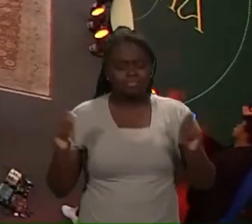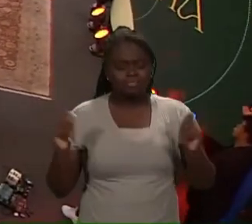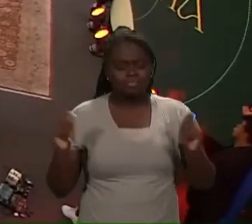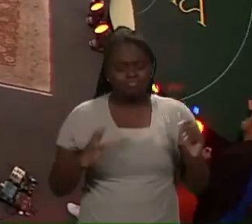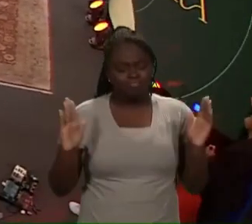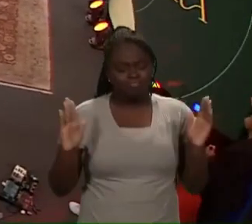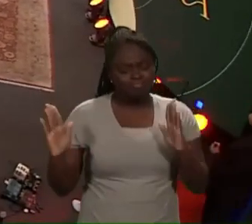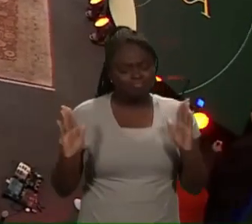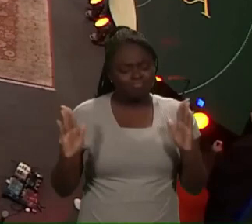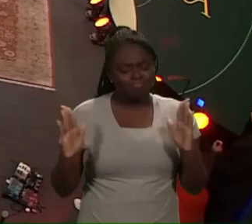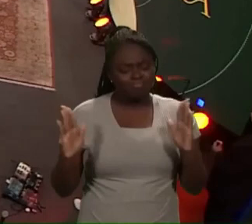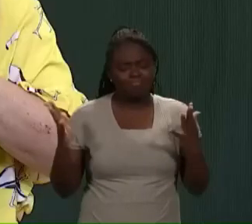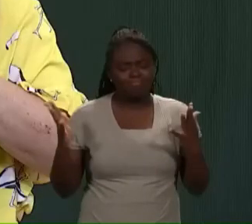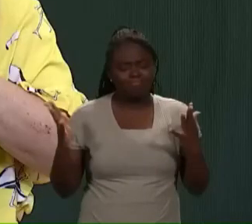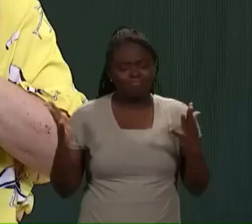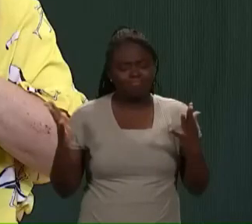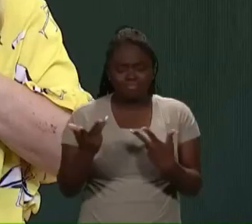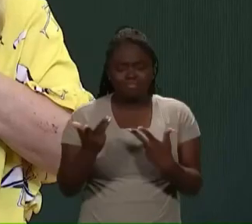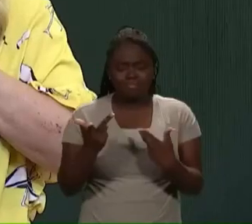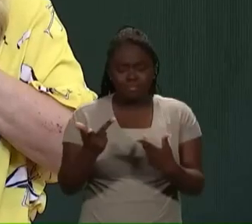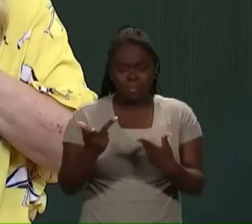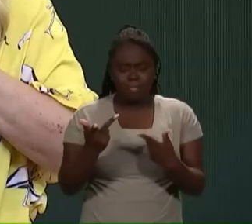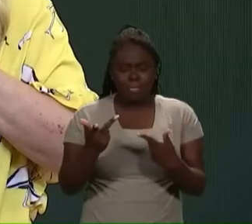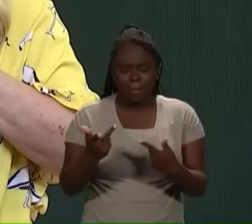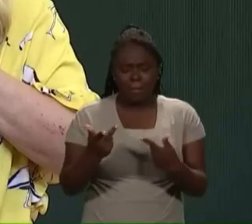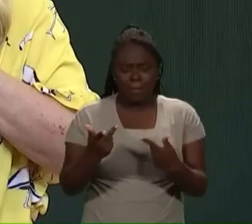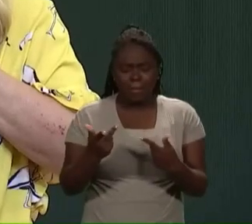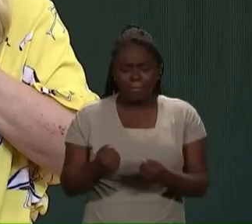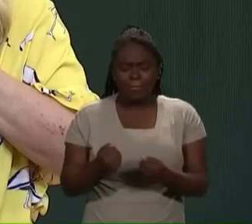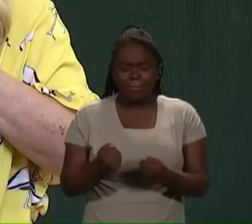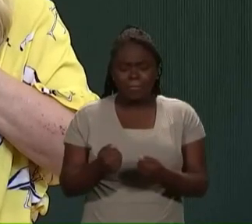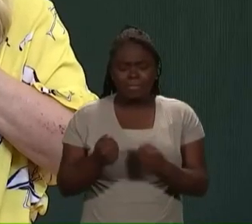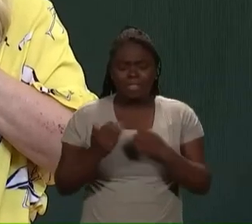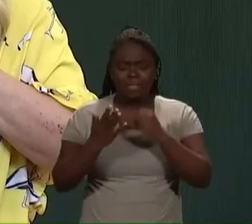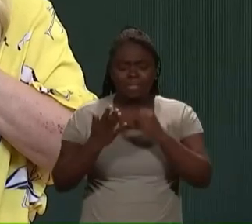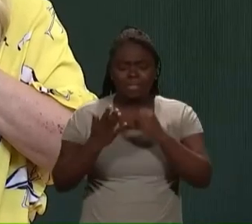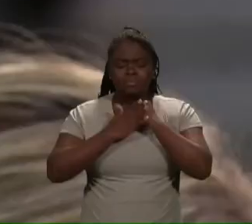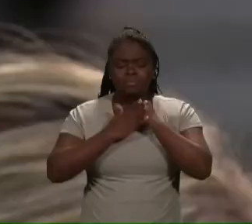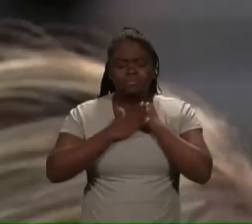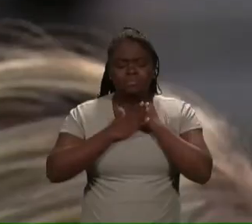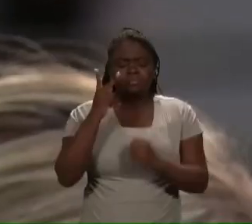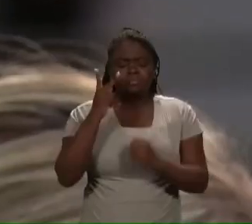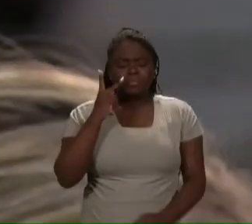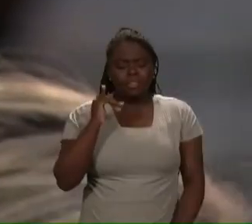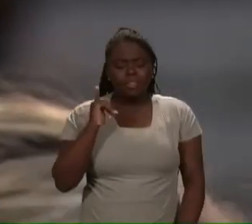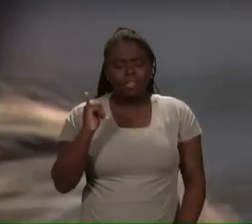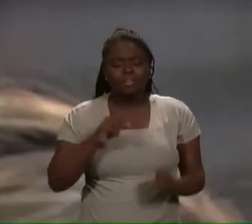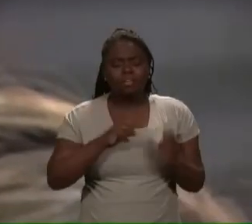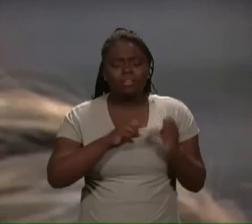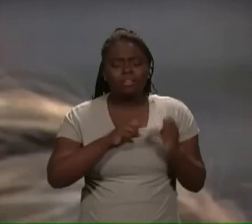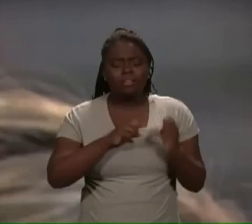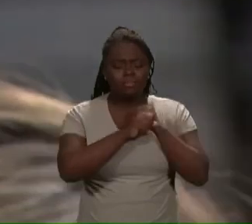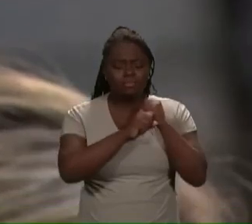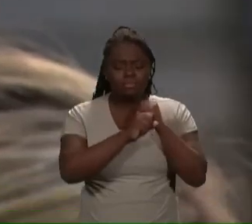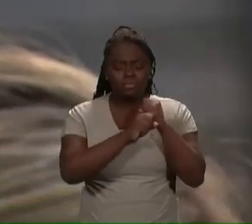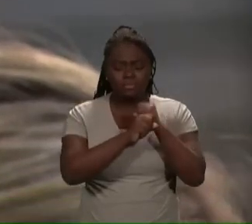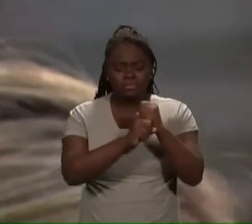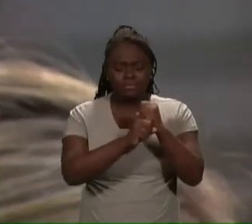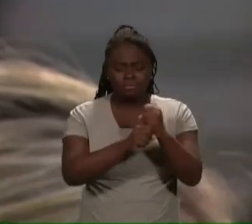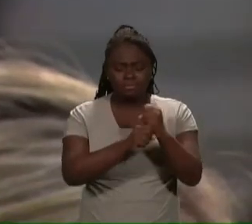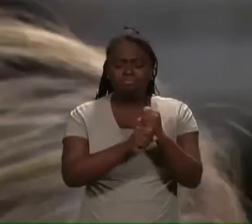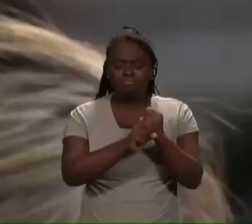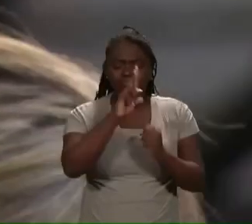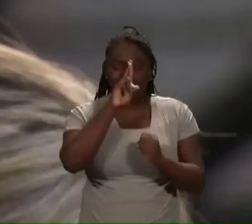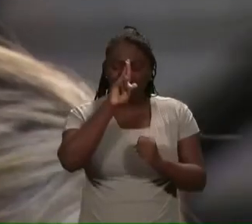tão maravilhoso, Pai. Ajuda-me, Pai, no restante dos anos que o me conceder.